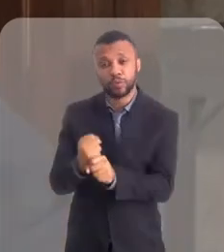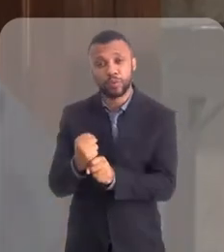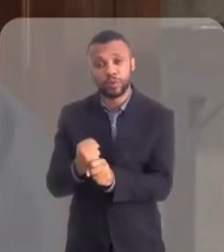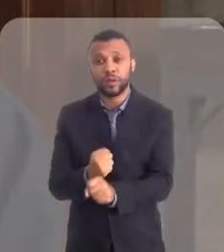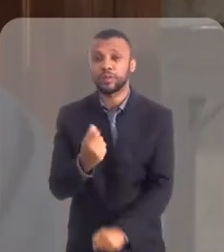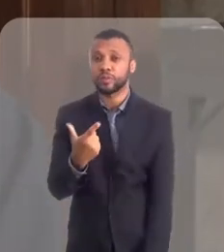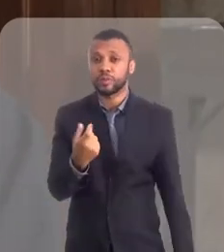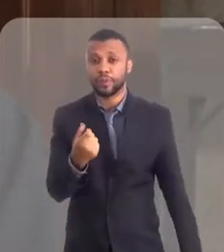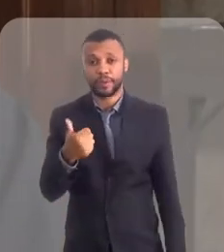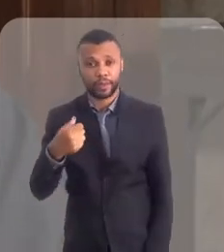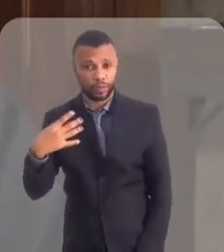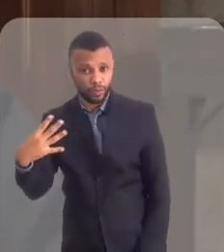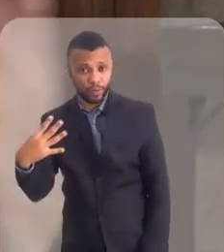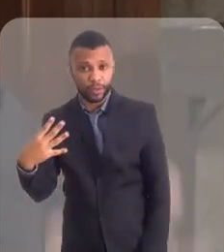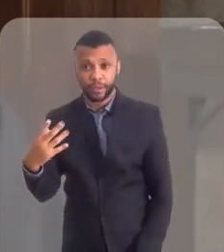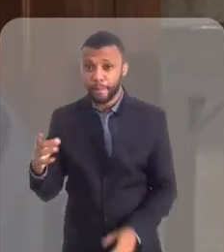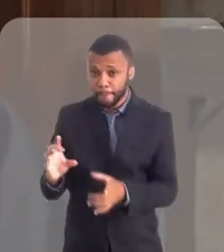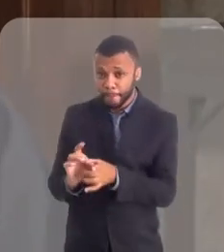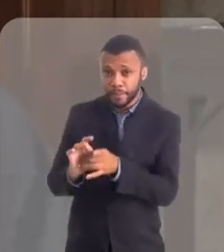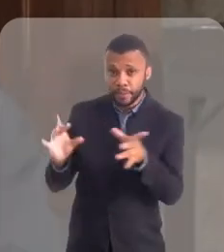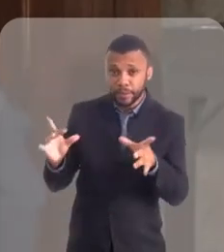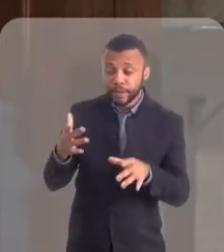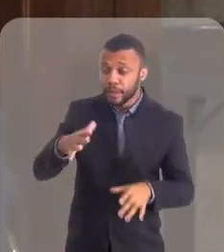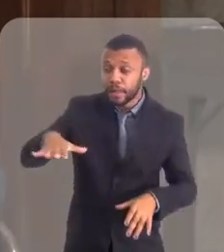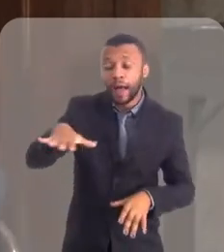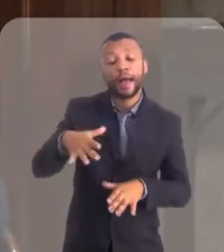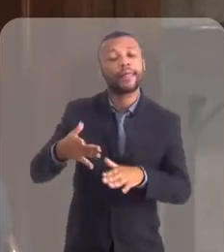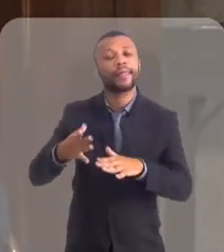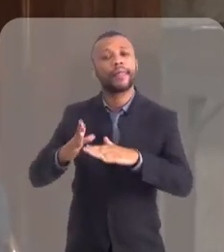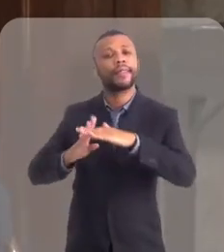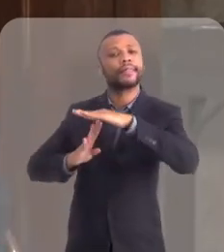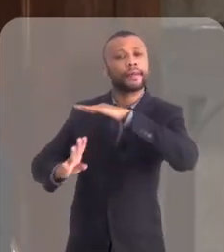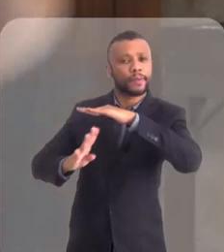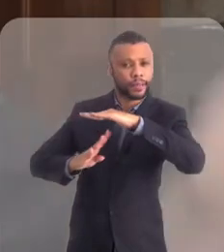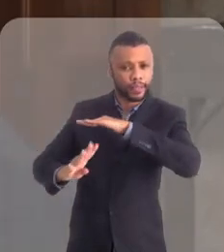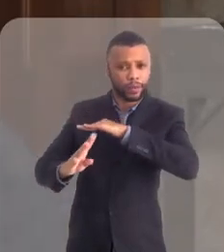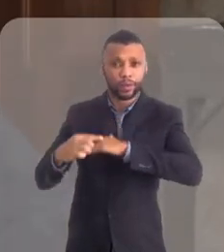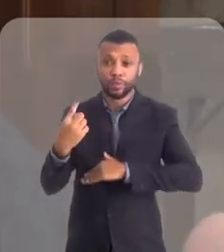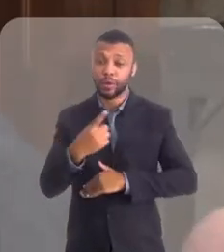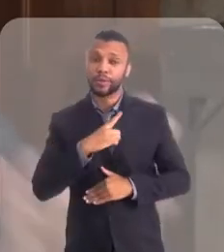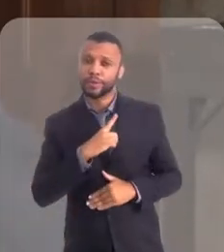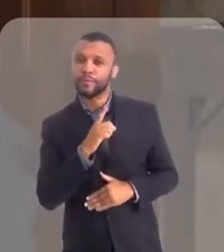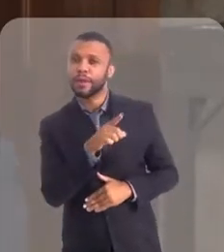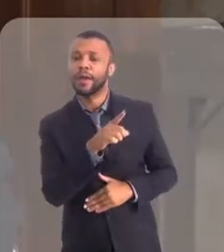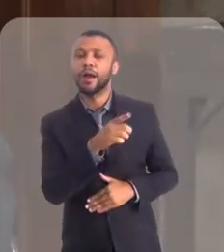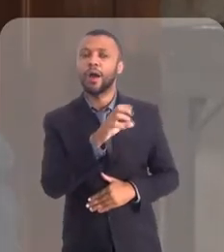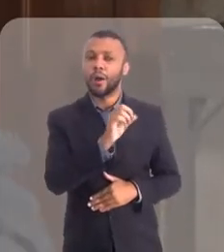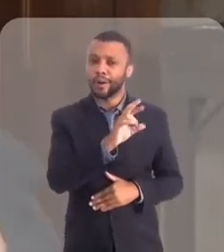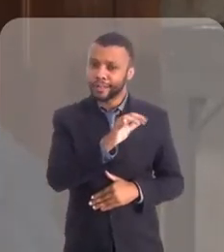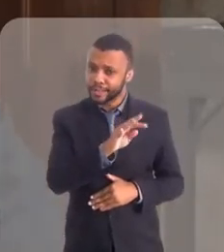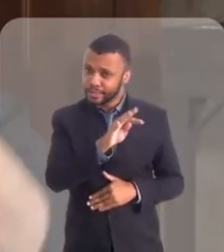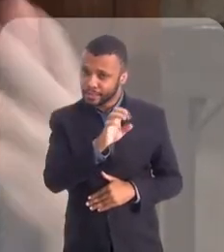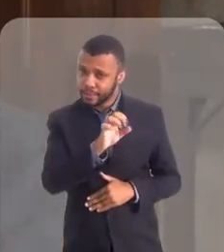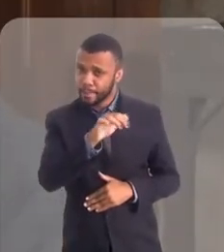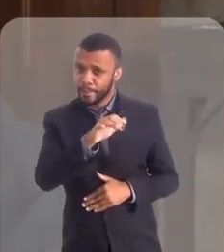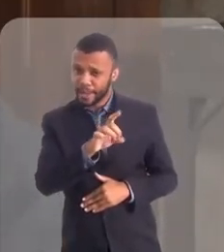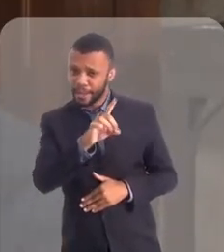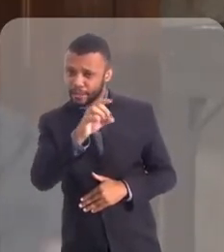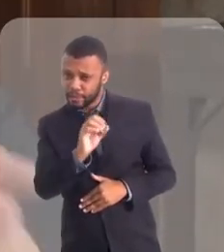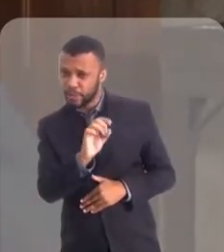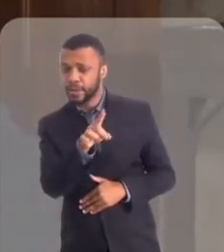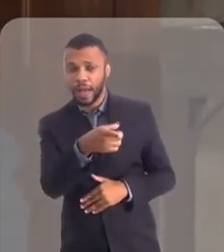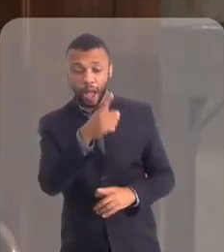que permite também, nas terras da imigração, que aquilo que nós sempre fizemos no Oriente Médio, que era ordenar homens casados ao